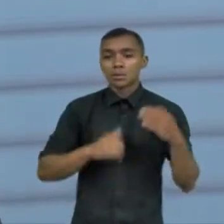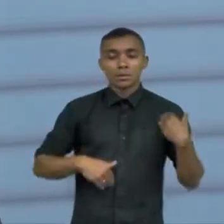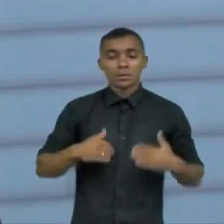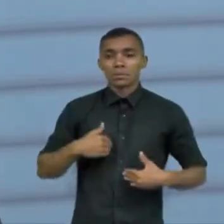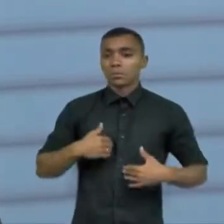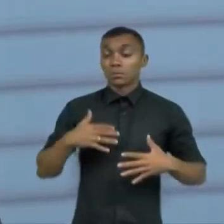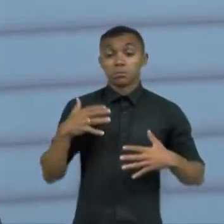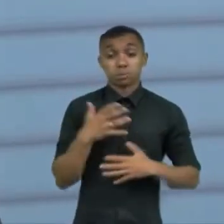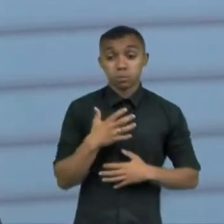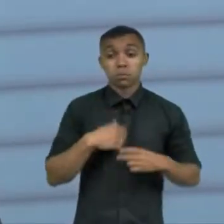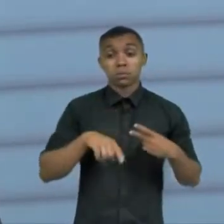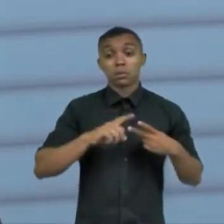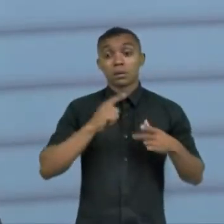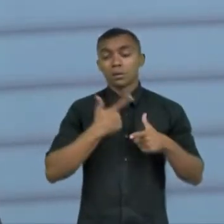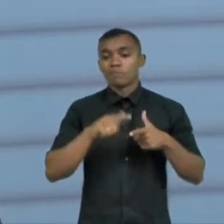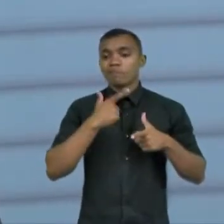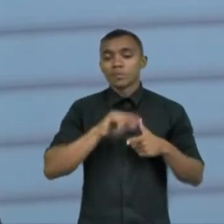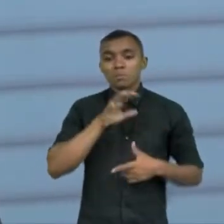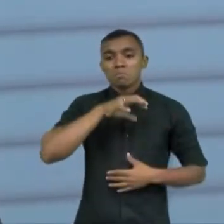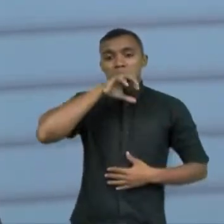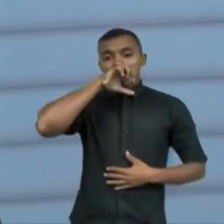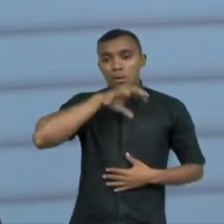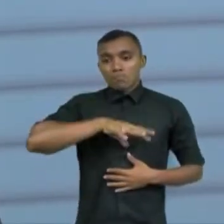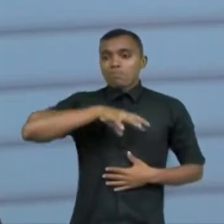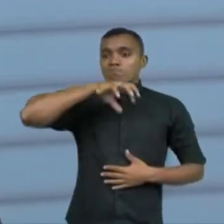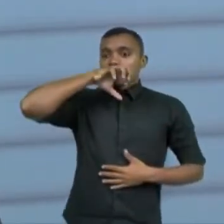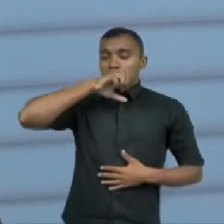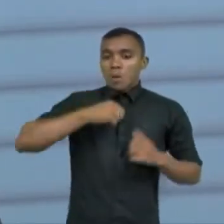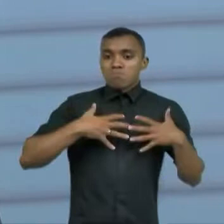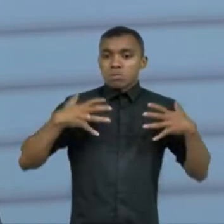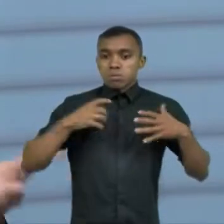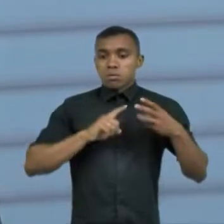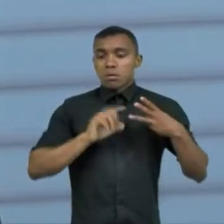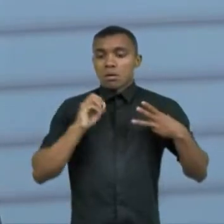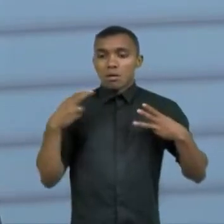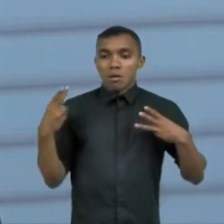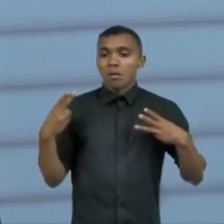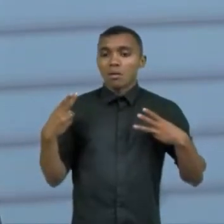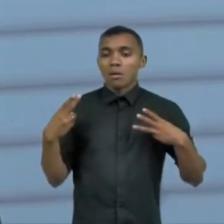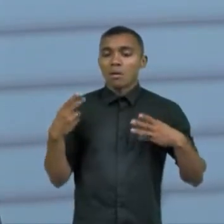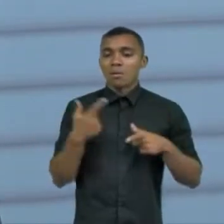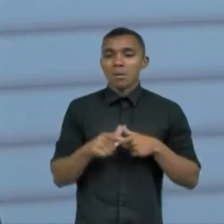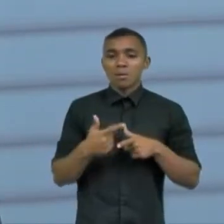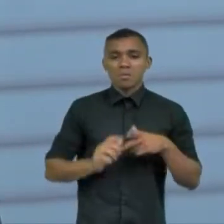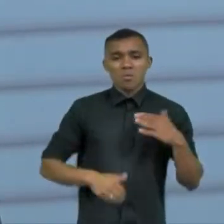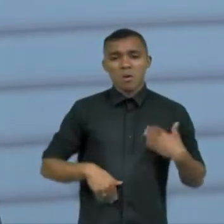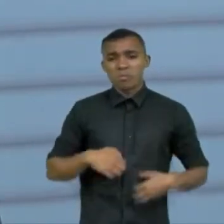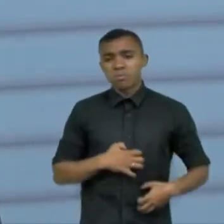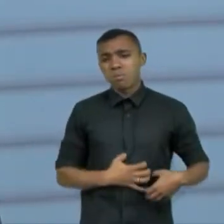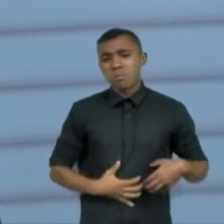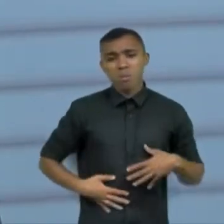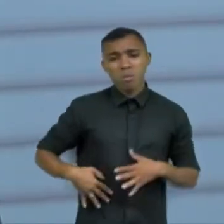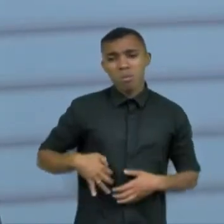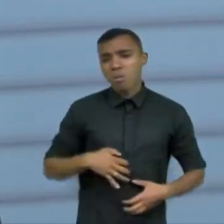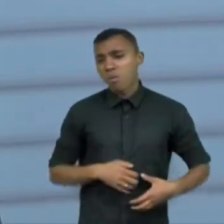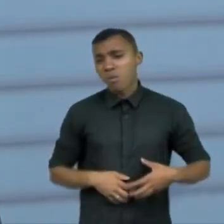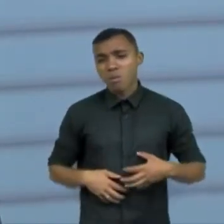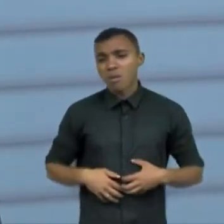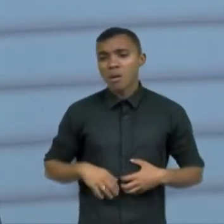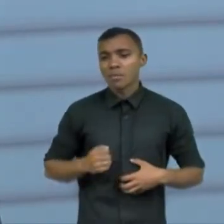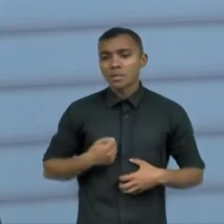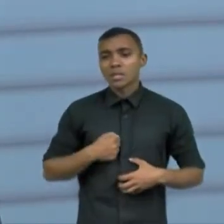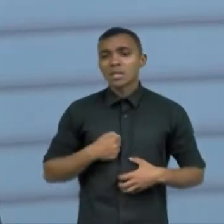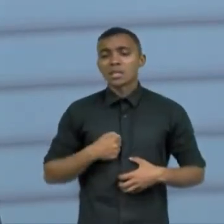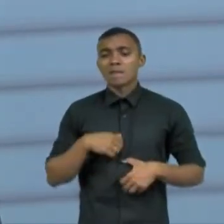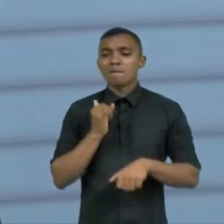problemas respiratórios graves problemas gastrointestinais severos a ponto de precisar fazer coloscopia